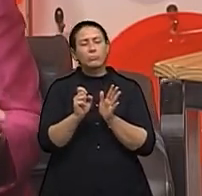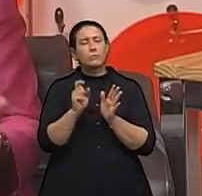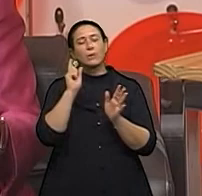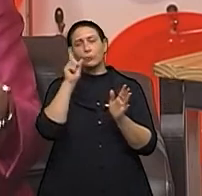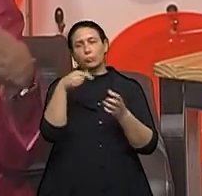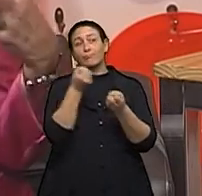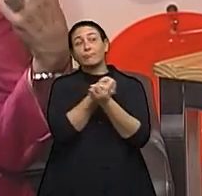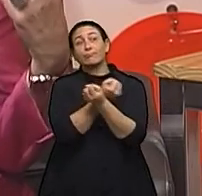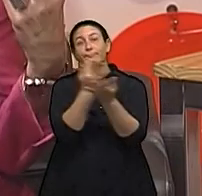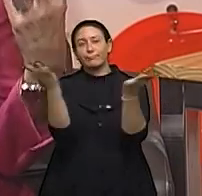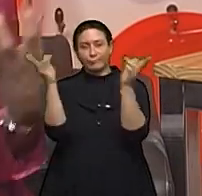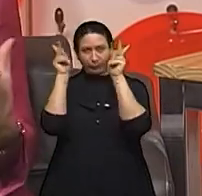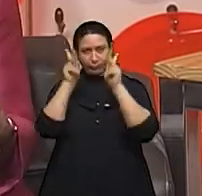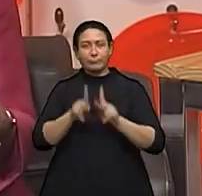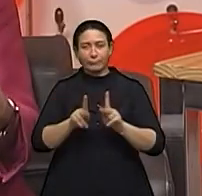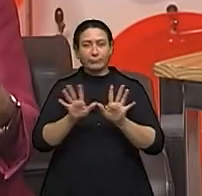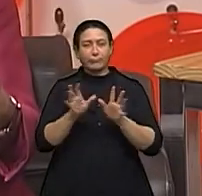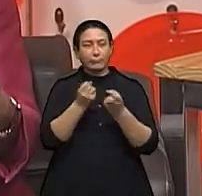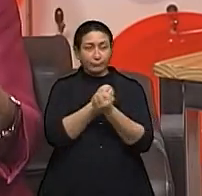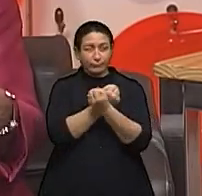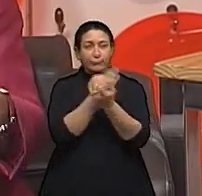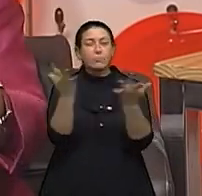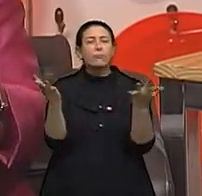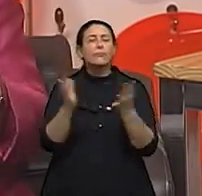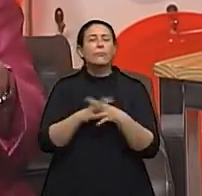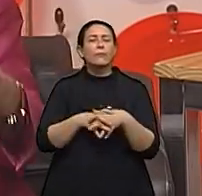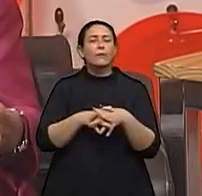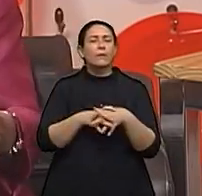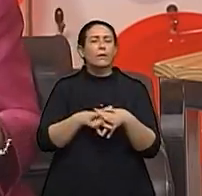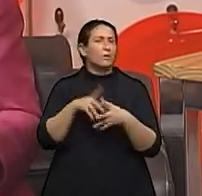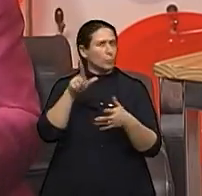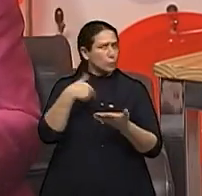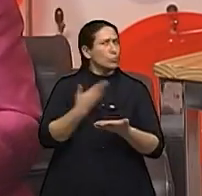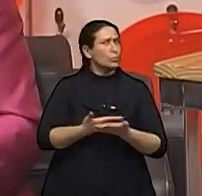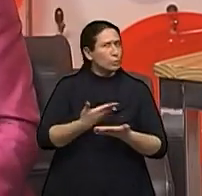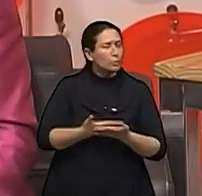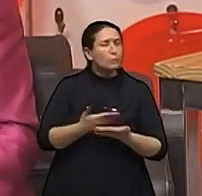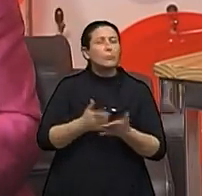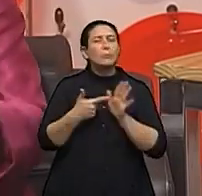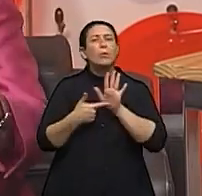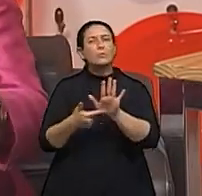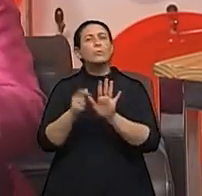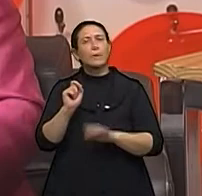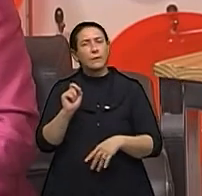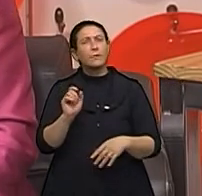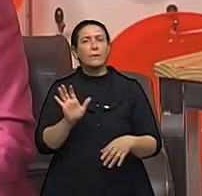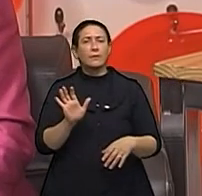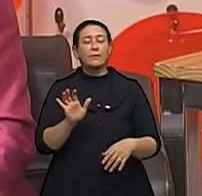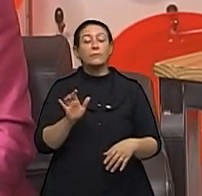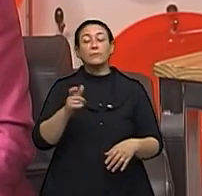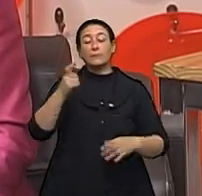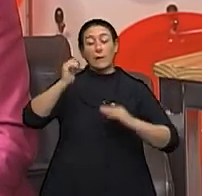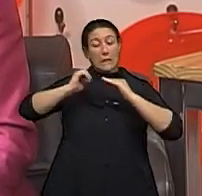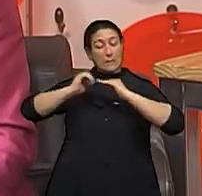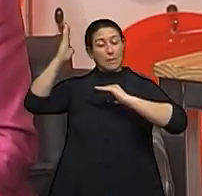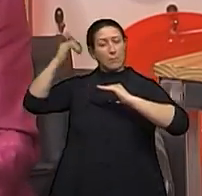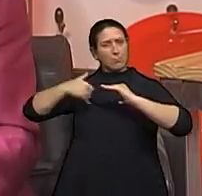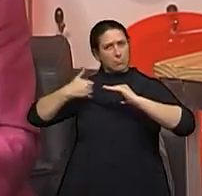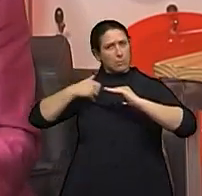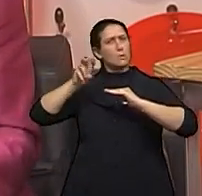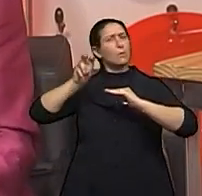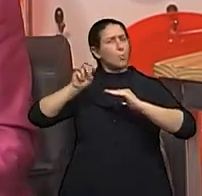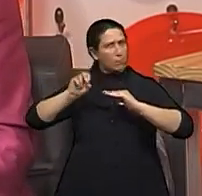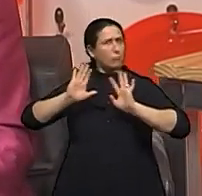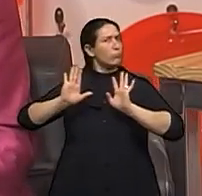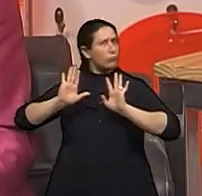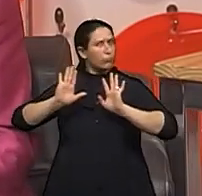população, por exemplo, do público, estudos grandes, mostram que acima de 50 anos valeria